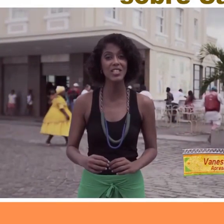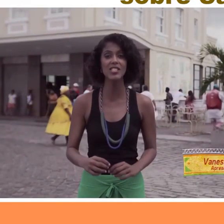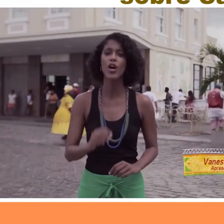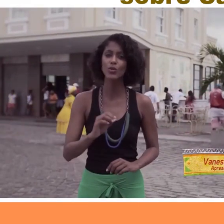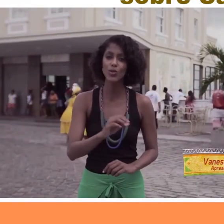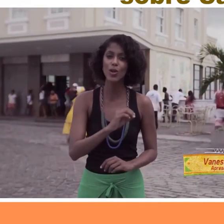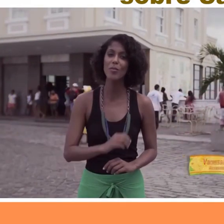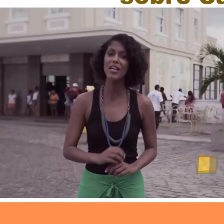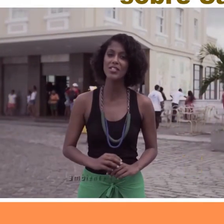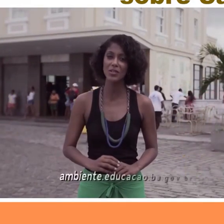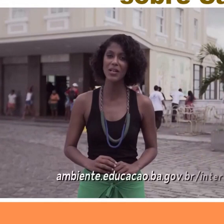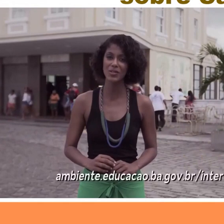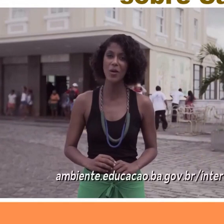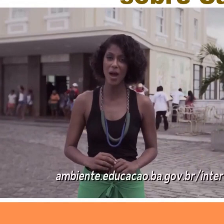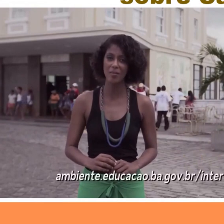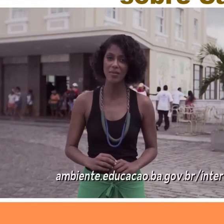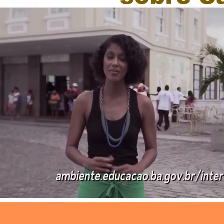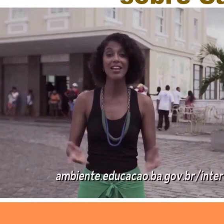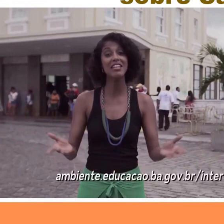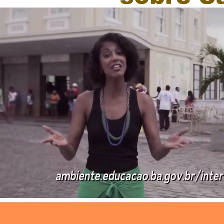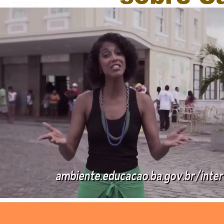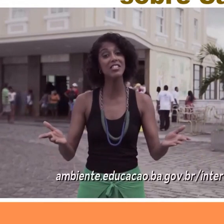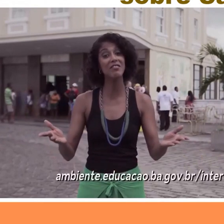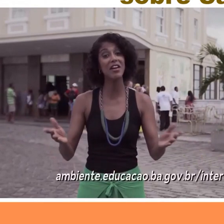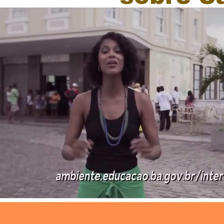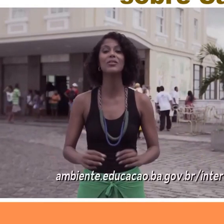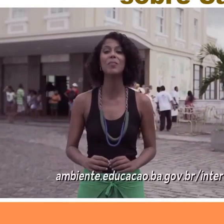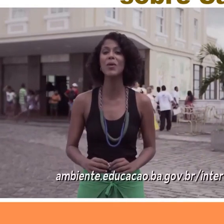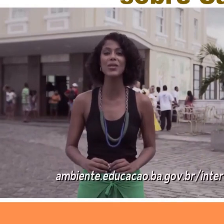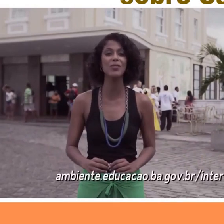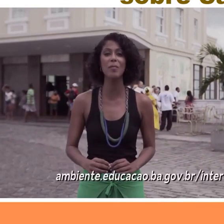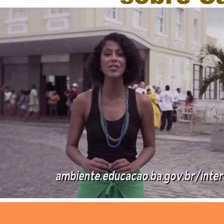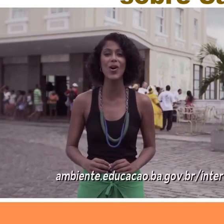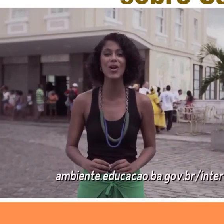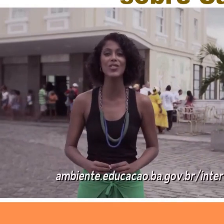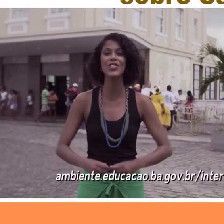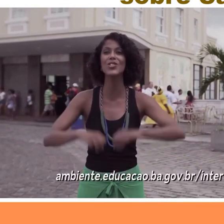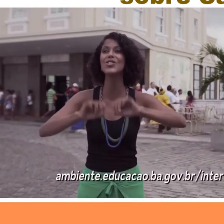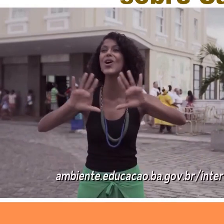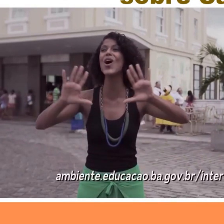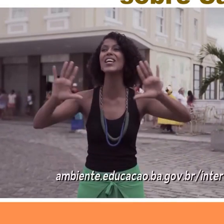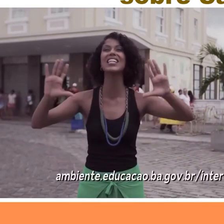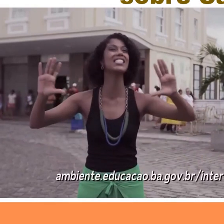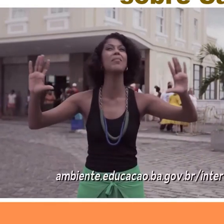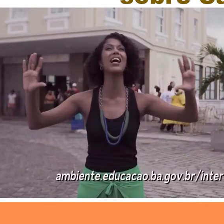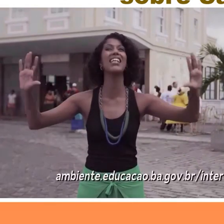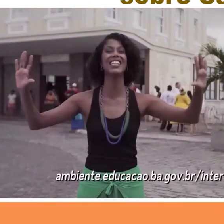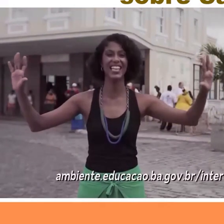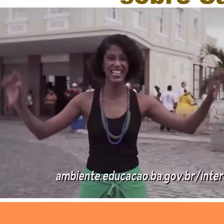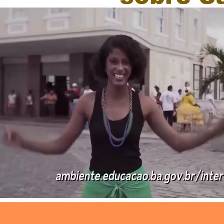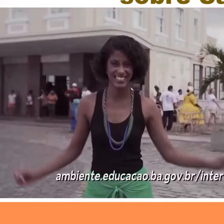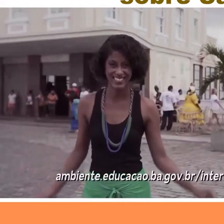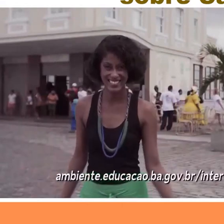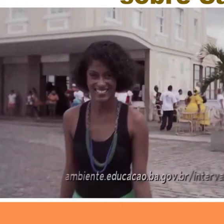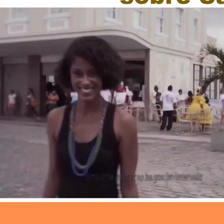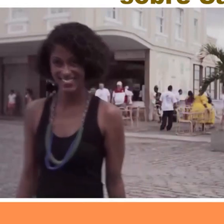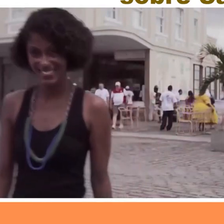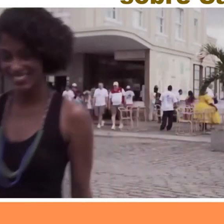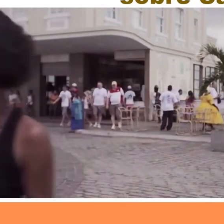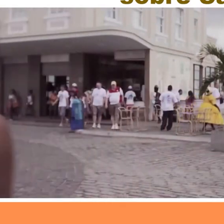Antonieta Nunes no nosso Ambiente Educacional Web. E a gente se vê no próximo episódio de Histórias da Bahia.